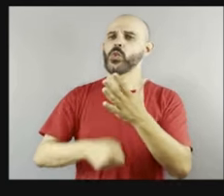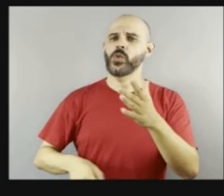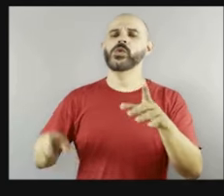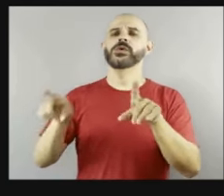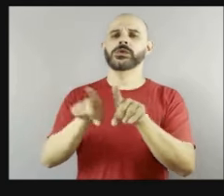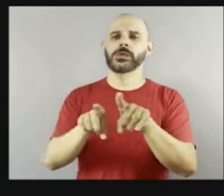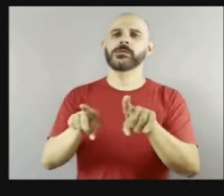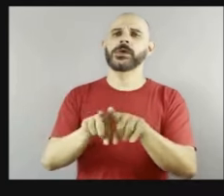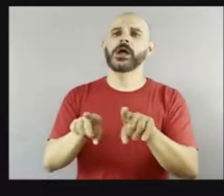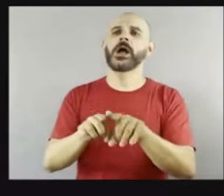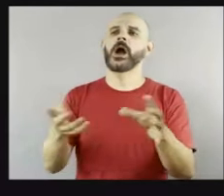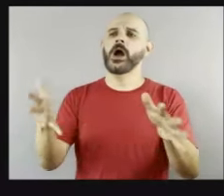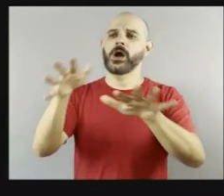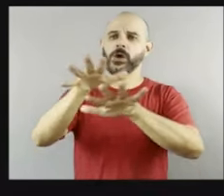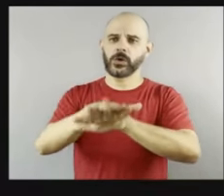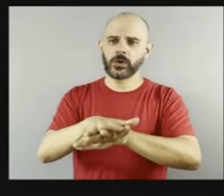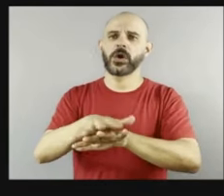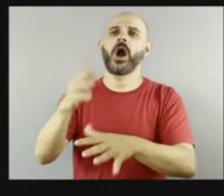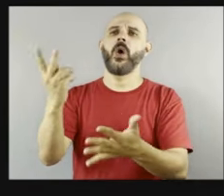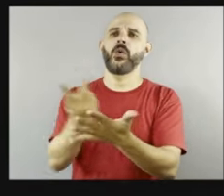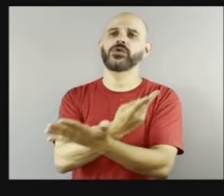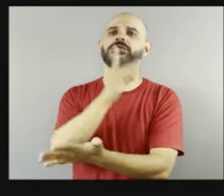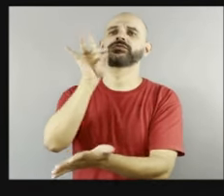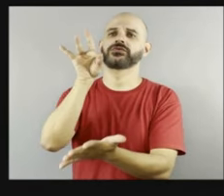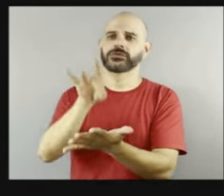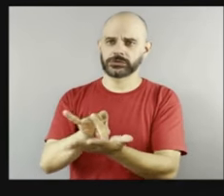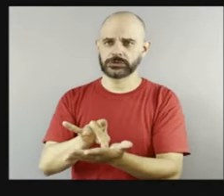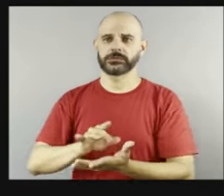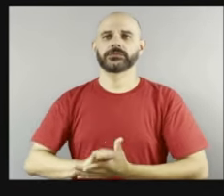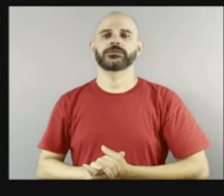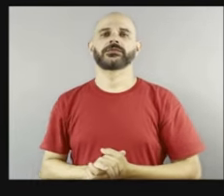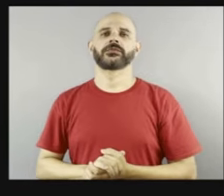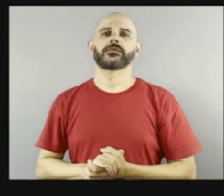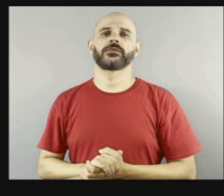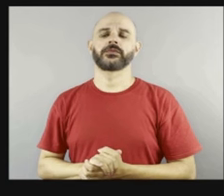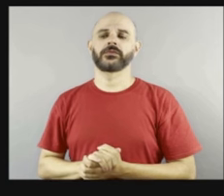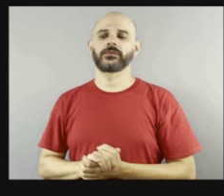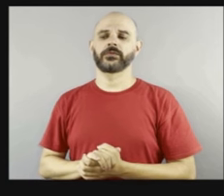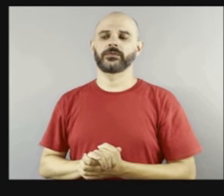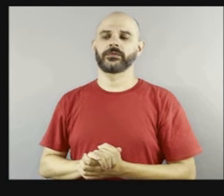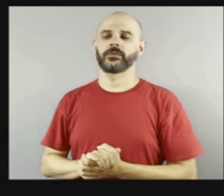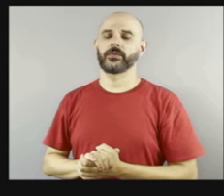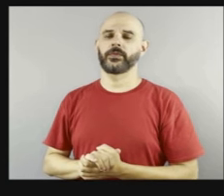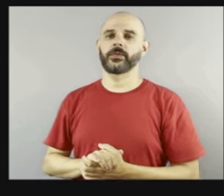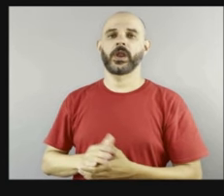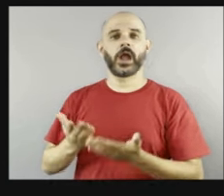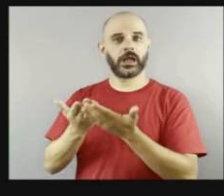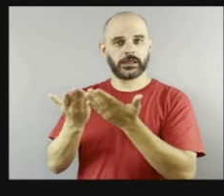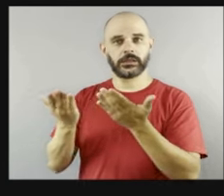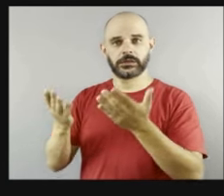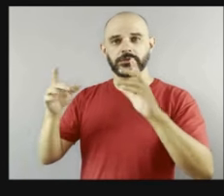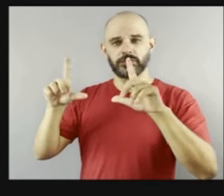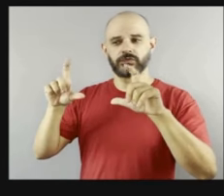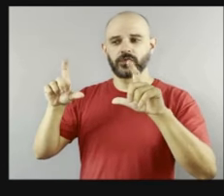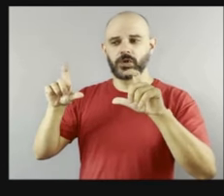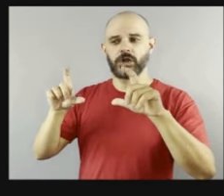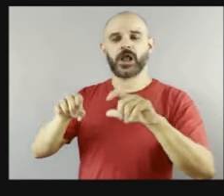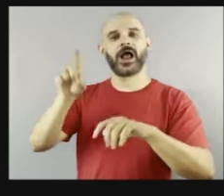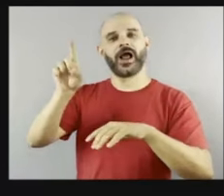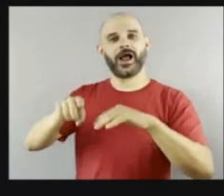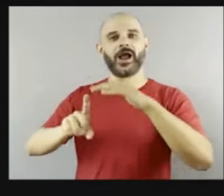fato. esse aqui já foi um terminal rodoviário, né, foi a primeira vez, Patrícia?